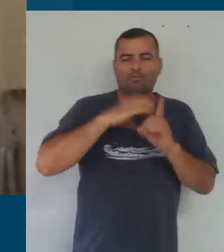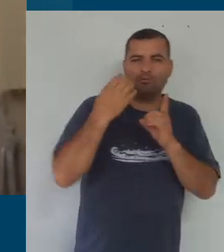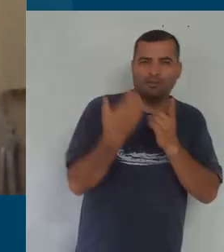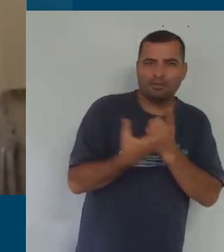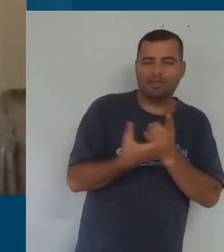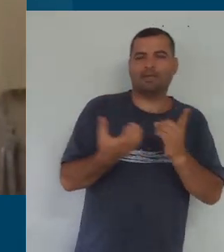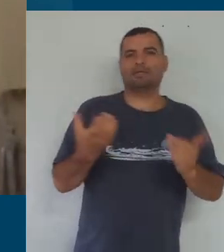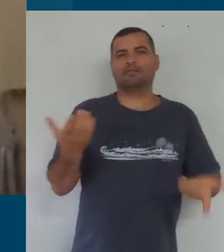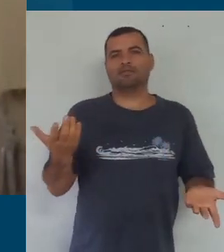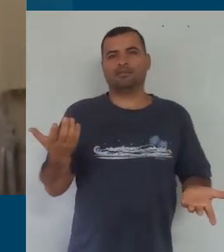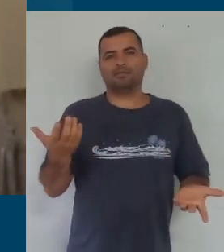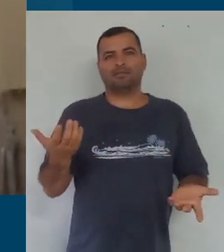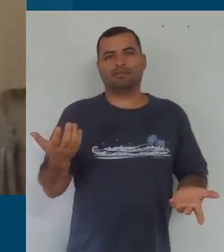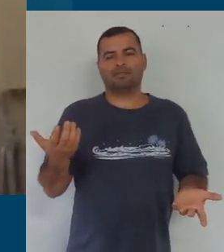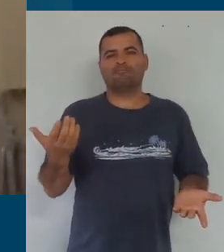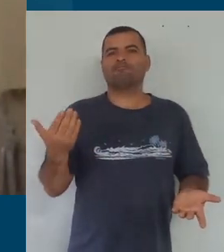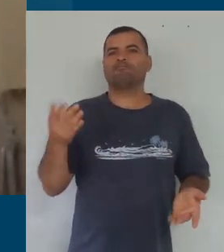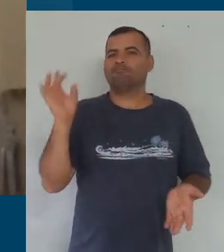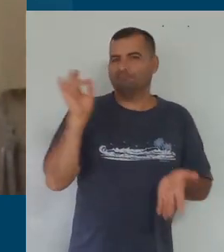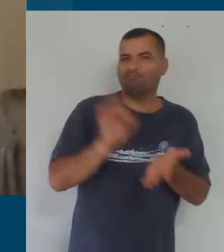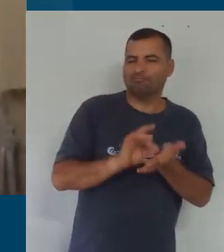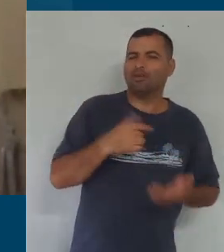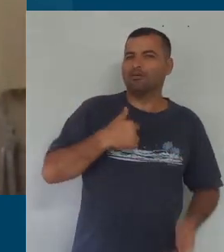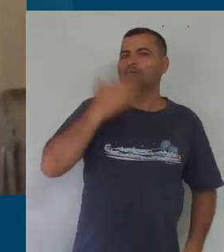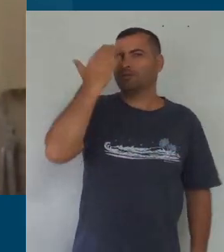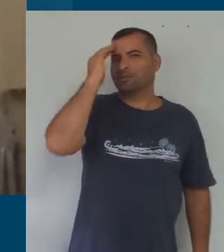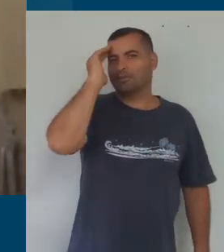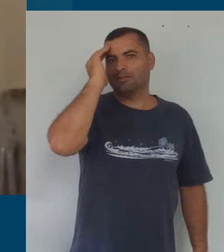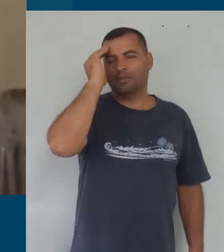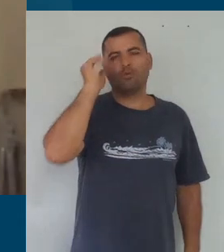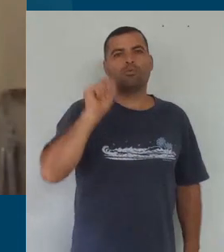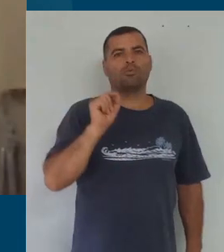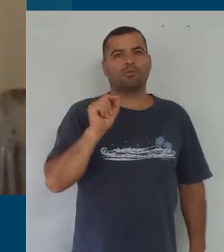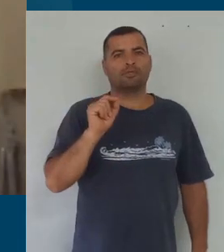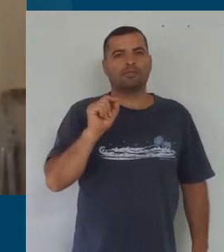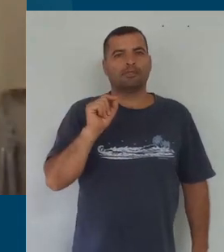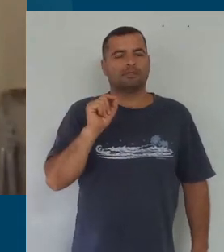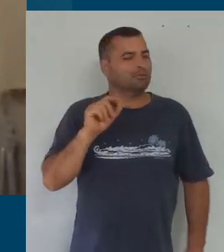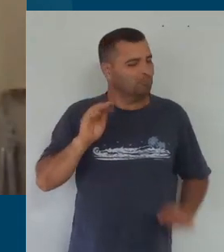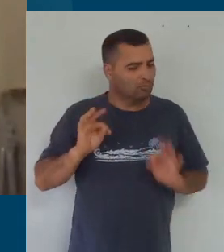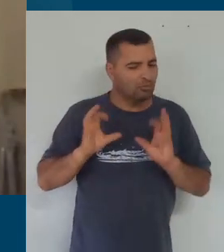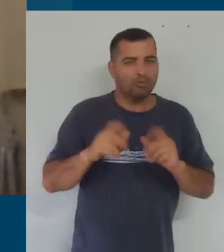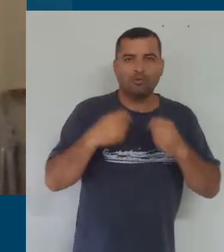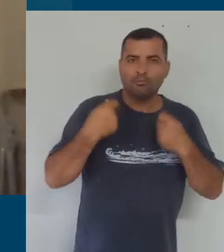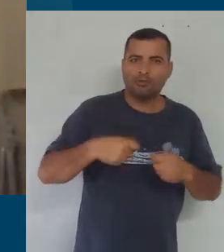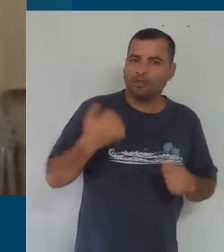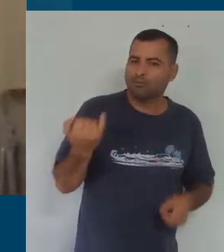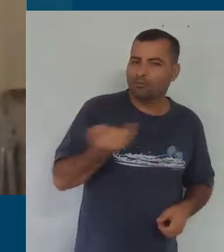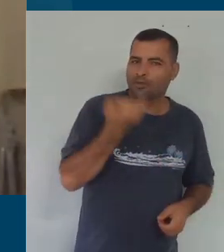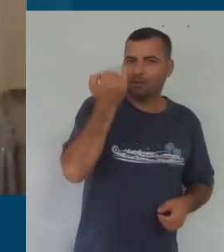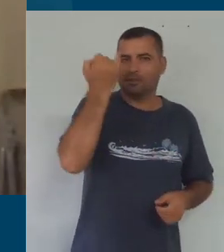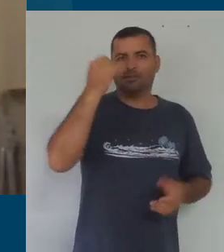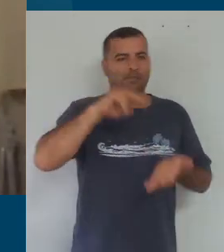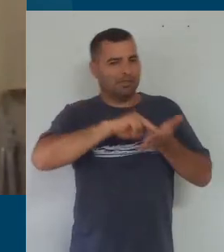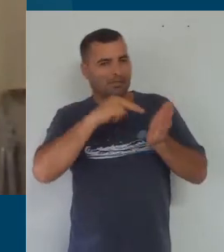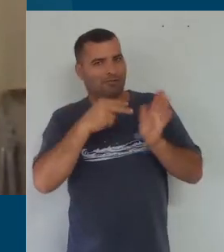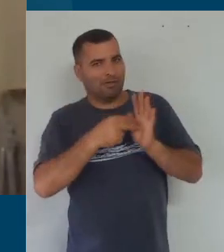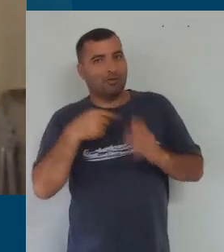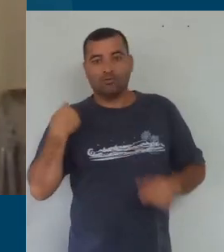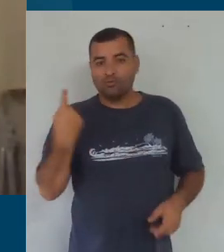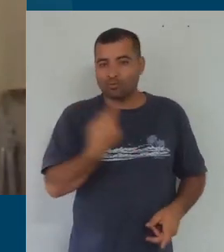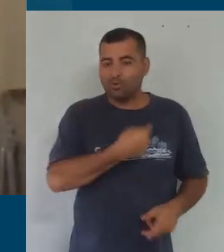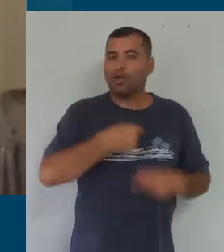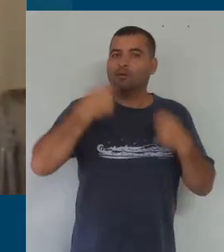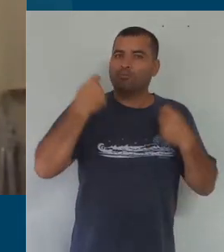eu reconheço que nada tem sentido se nós não fizermos com o